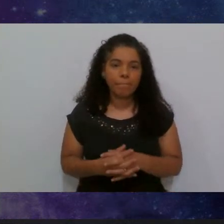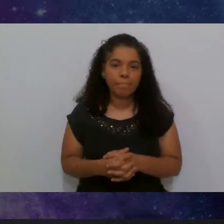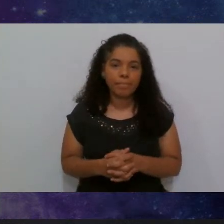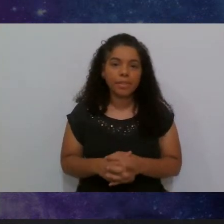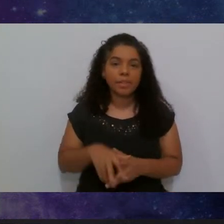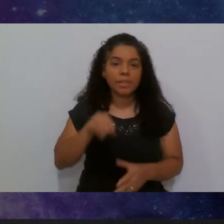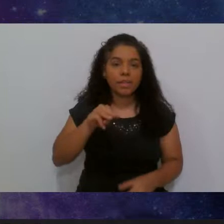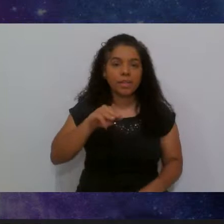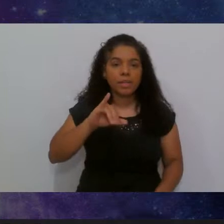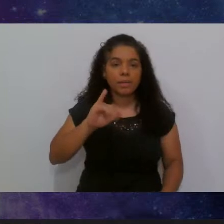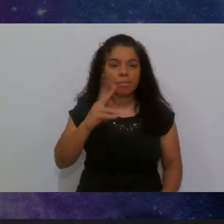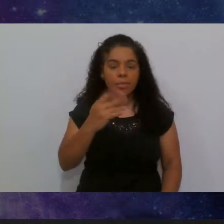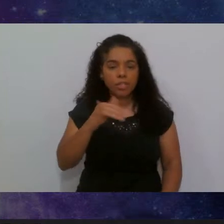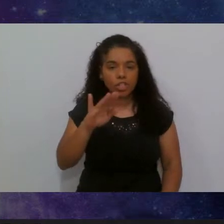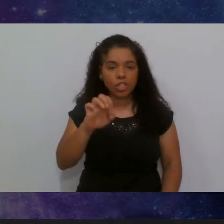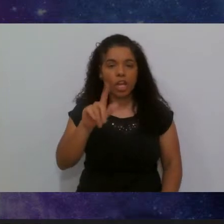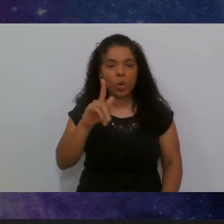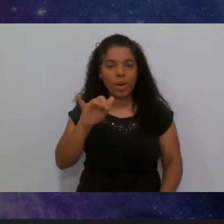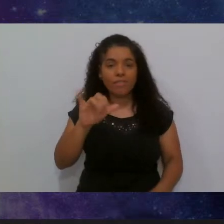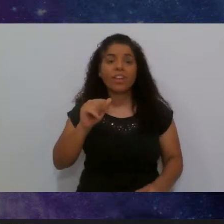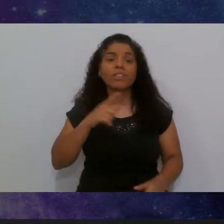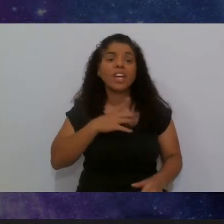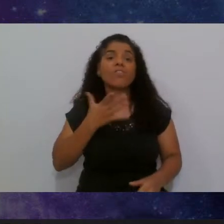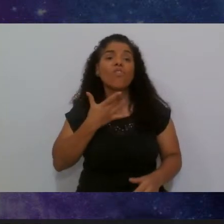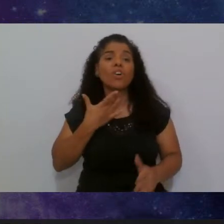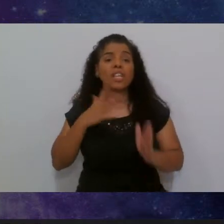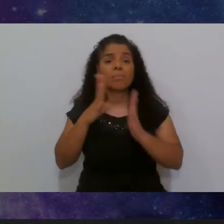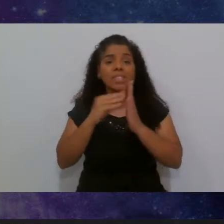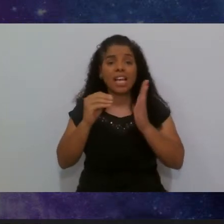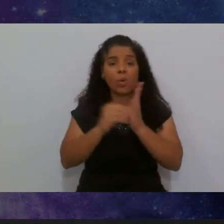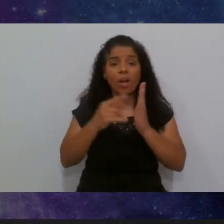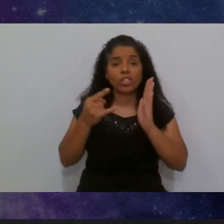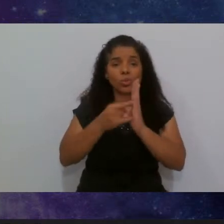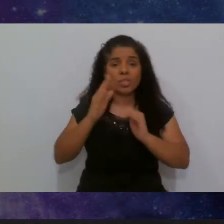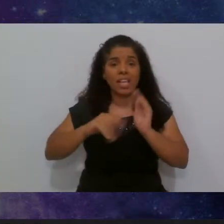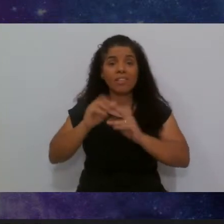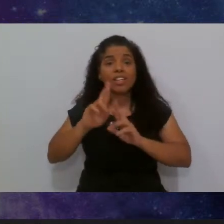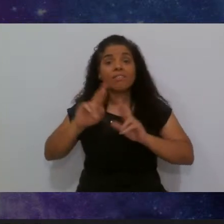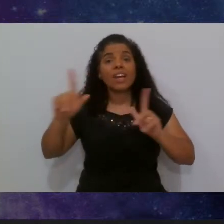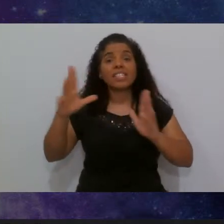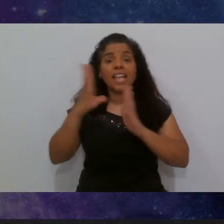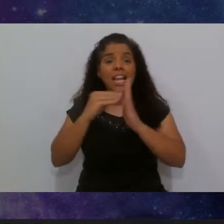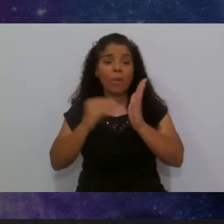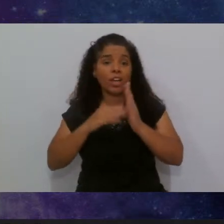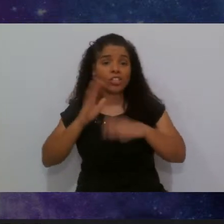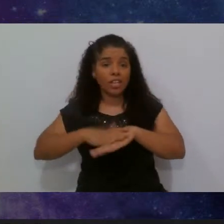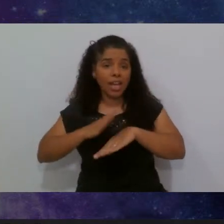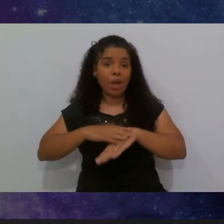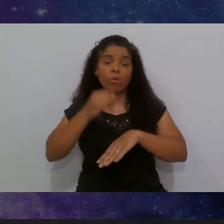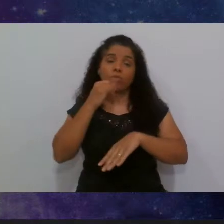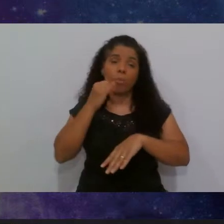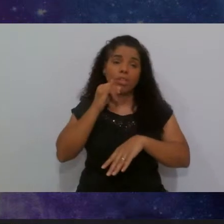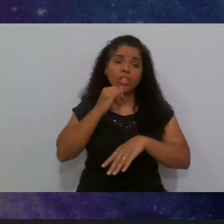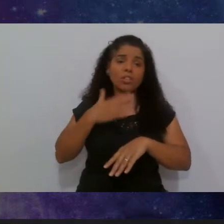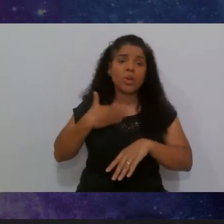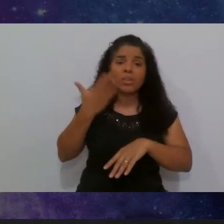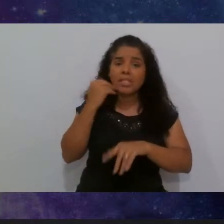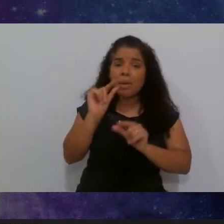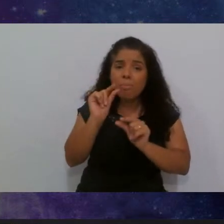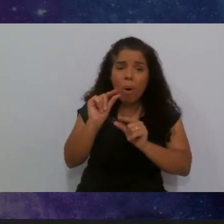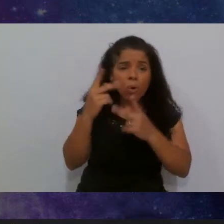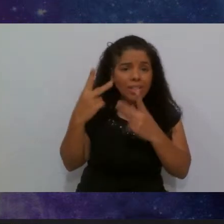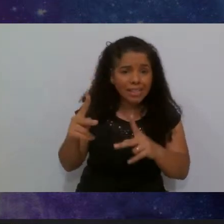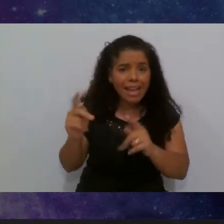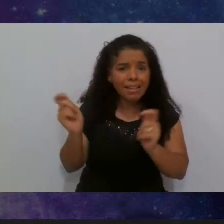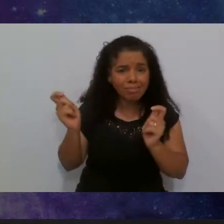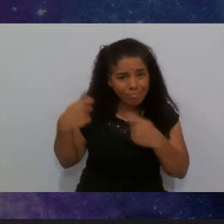Michelle Oliveira, tenho vontade, mas a linguagem dos devs é diferente da linguagem que eu automatizo, sei bem pouco da deles, compensa aprender a